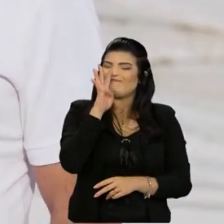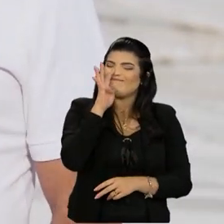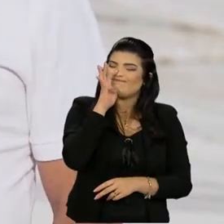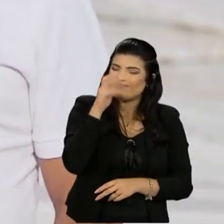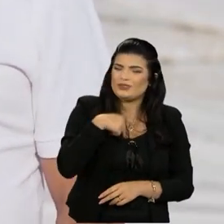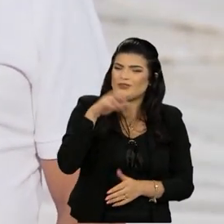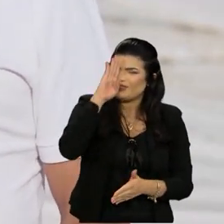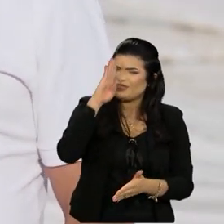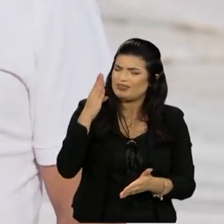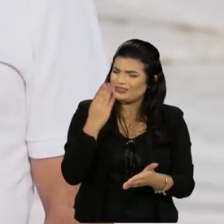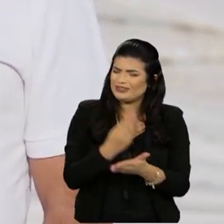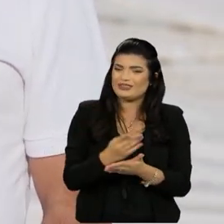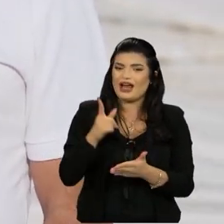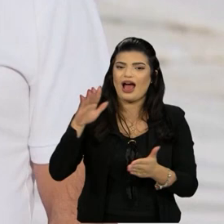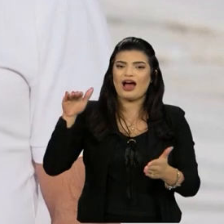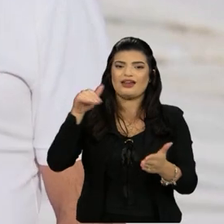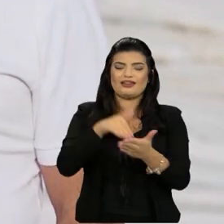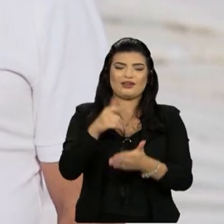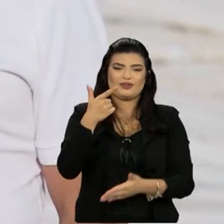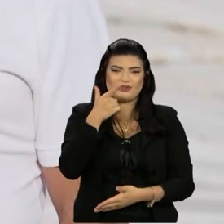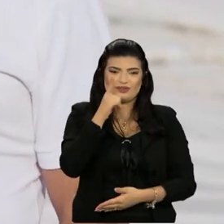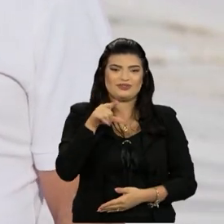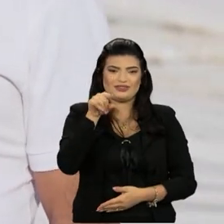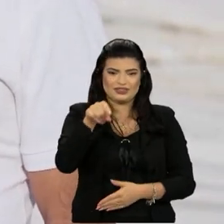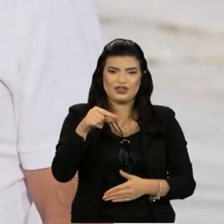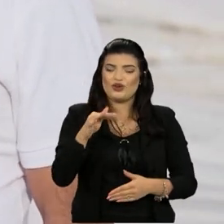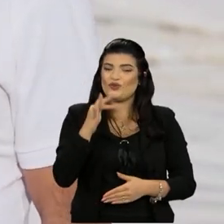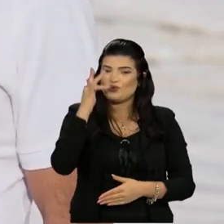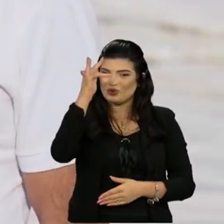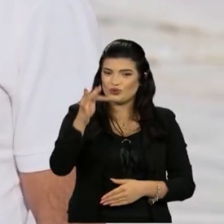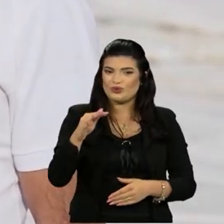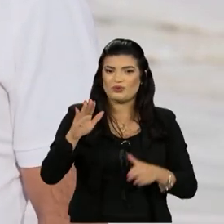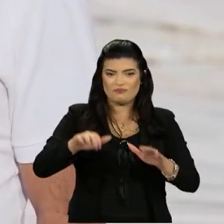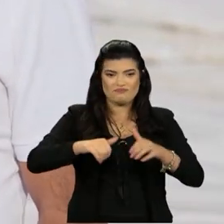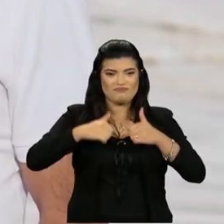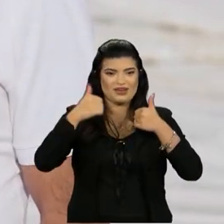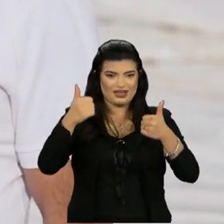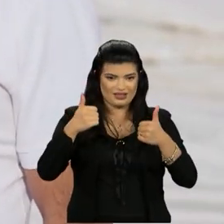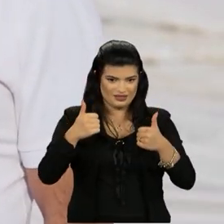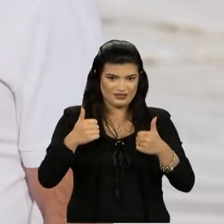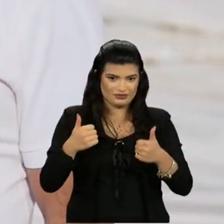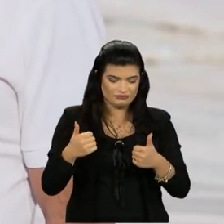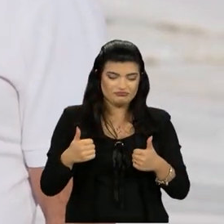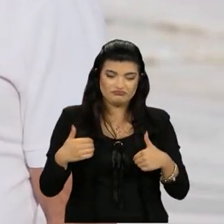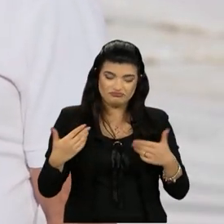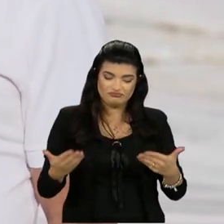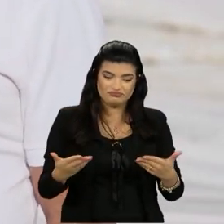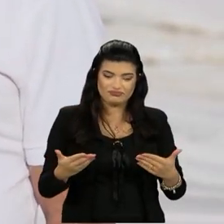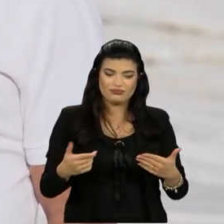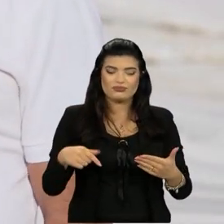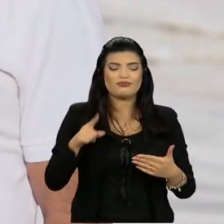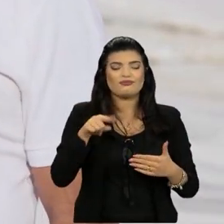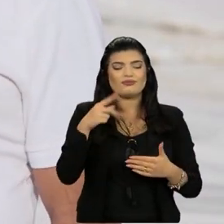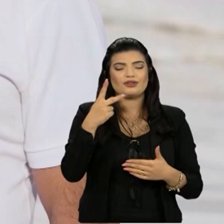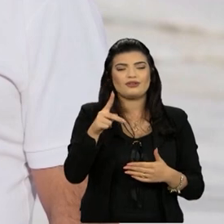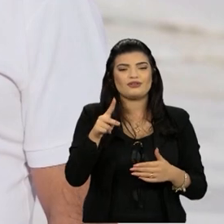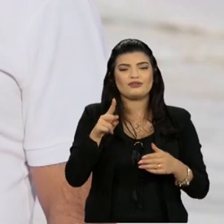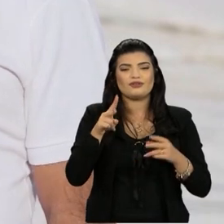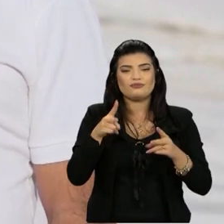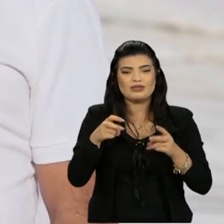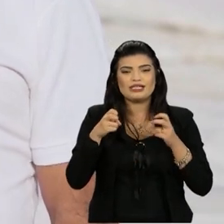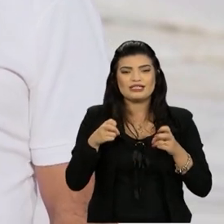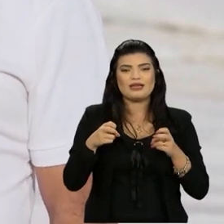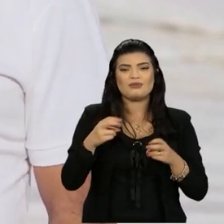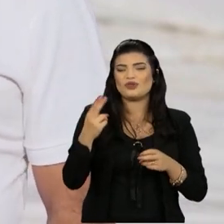acreditei nisso aqui. Eu sempre... Eu sabia que isso aqui tinha muito futuro e como tem ainda. E é uma coisa que não